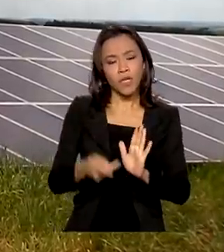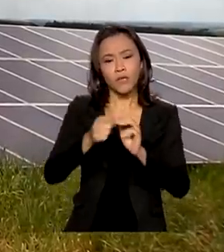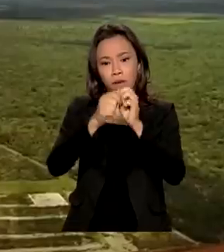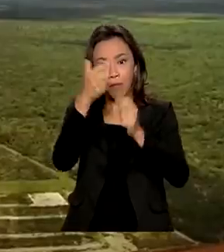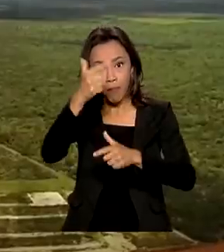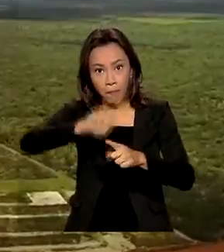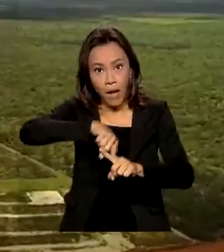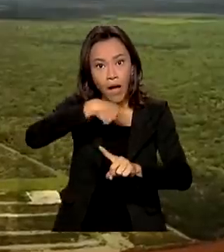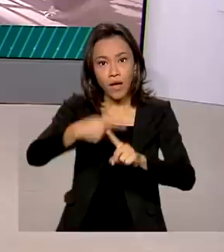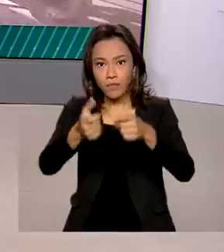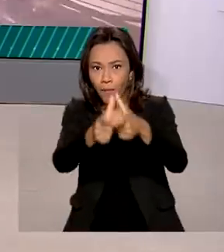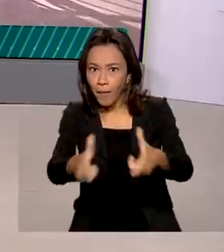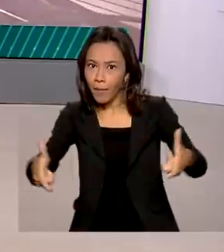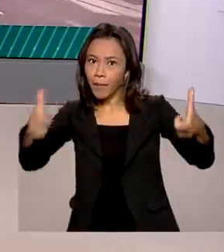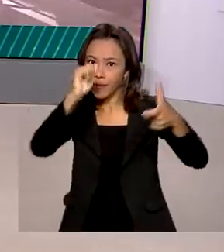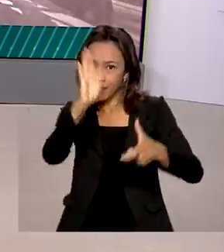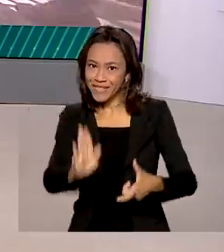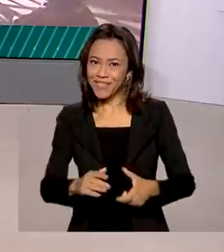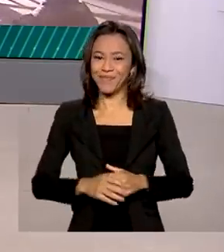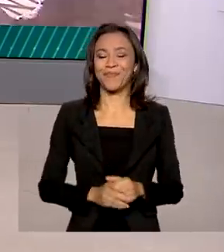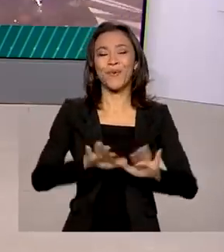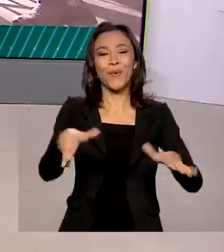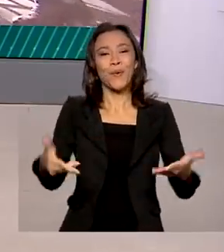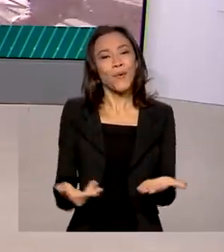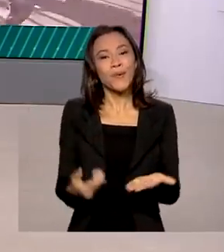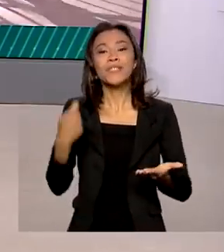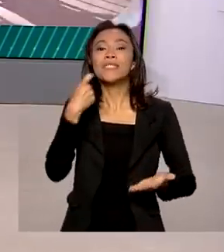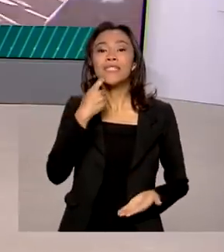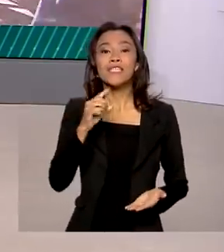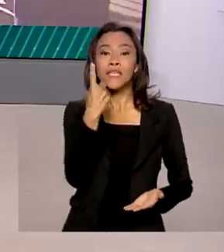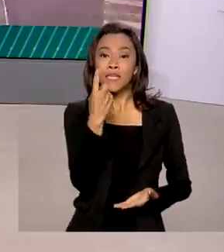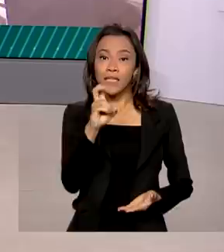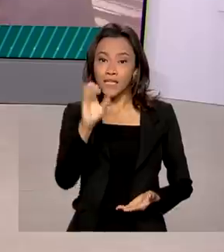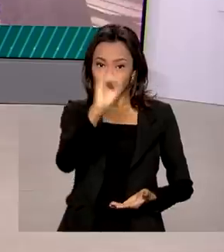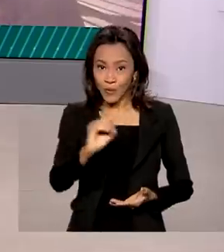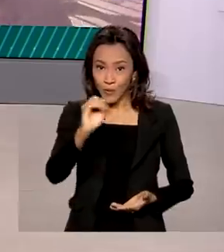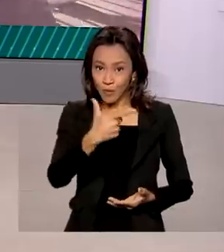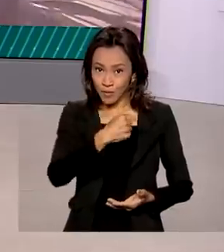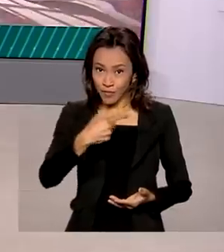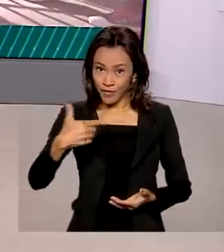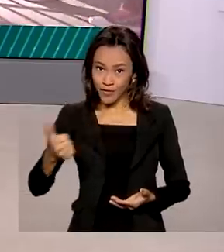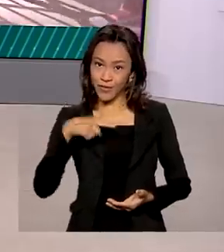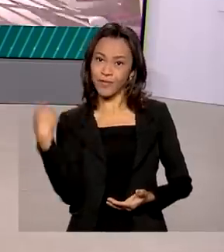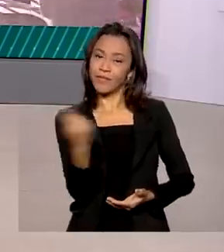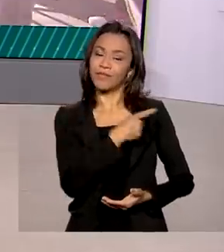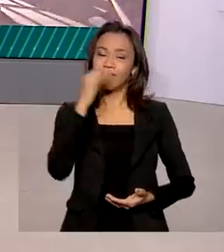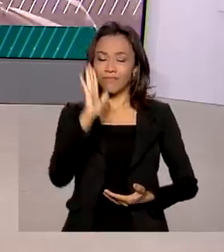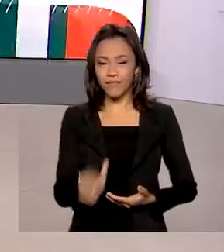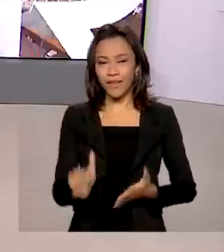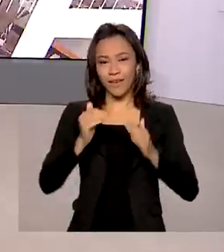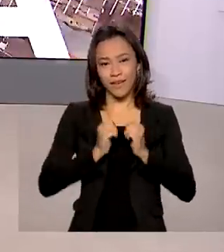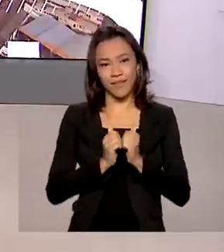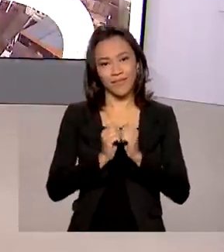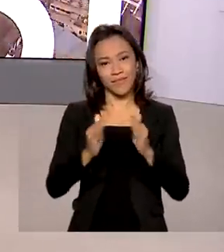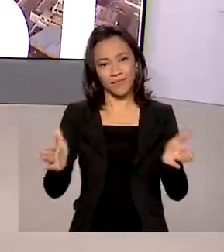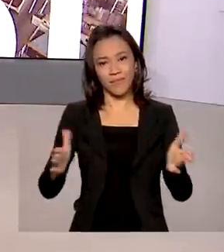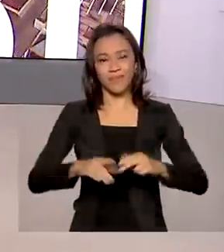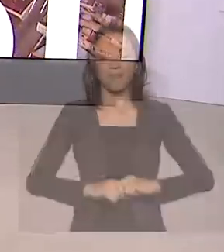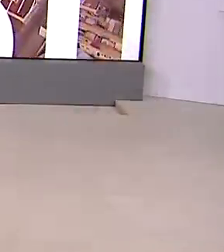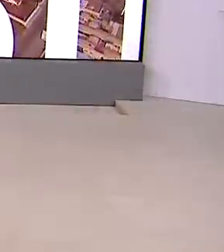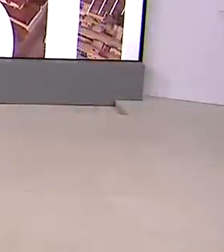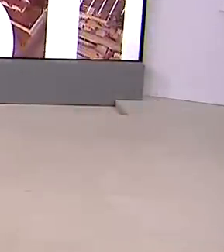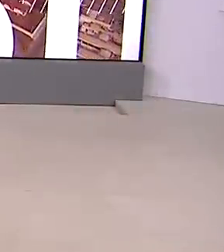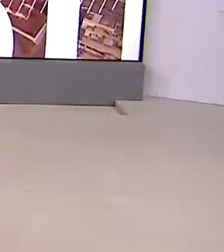energética do país. Hoje é sexta-feira, 15 de outubro de 2021. O Brasil em Dia está começando.